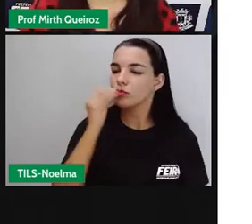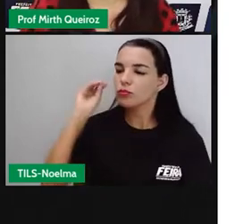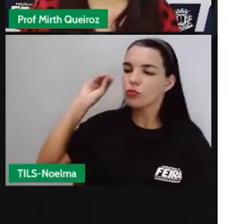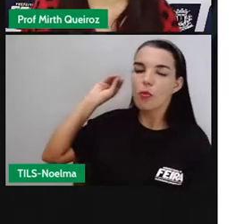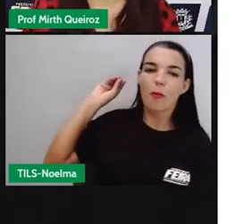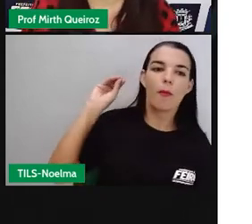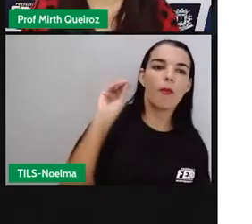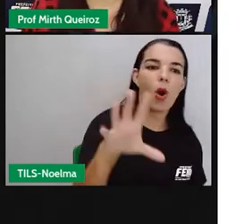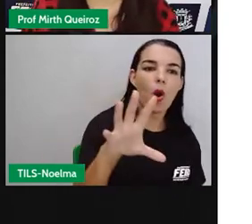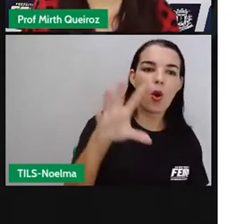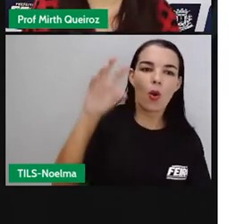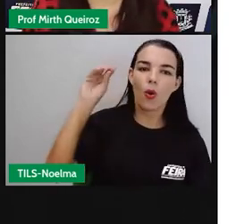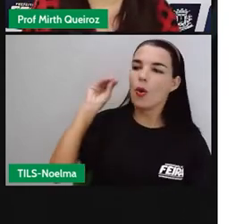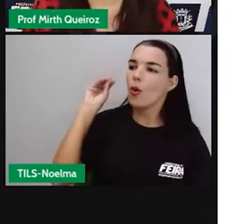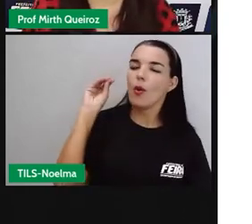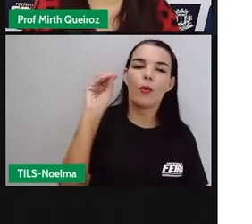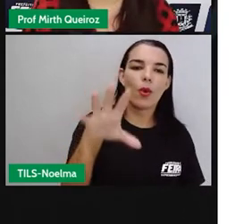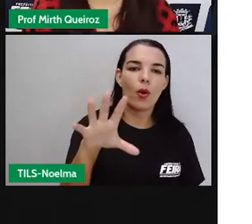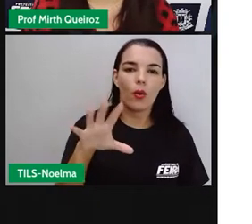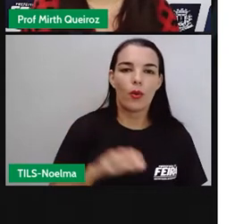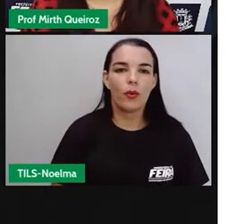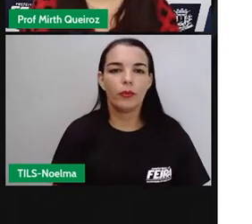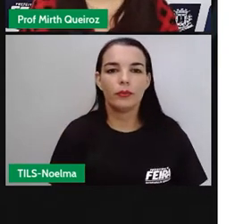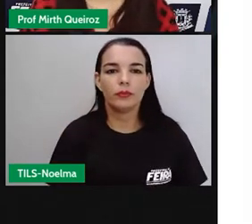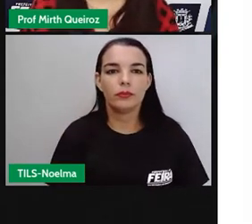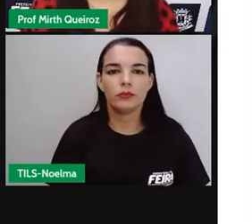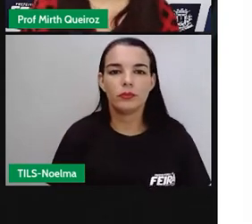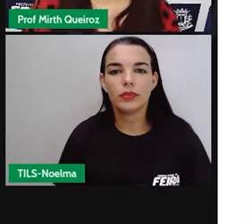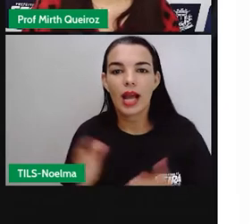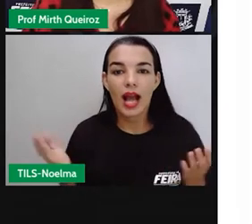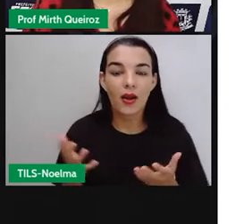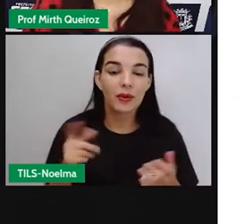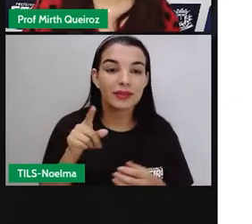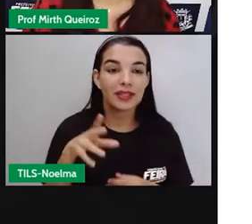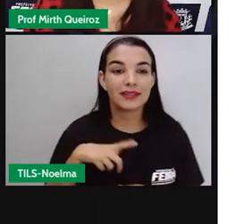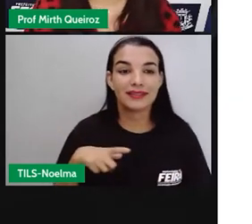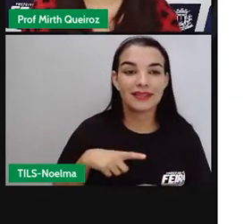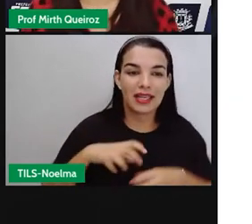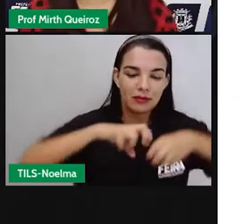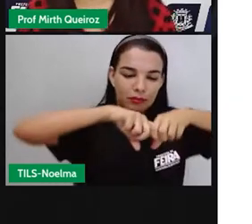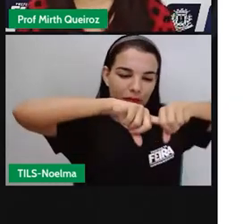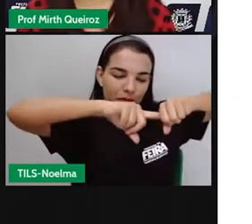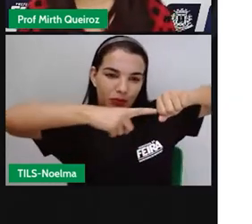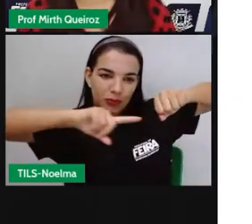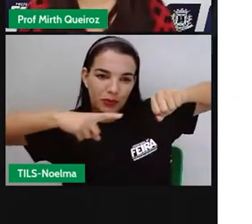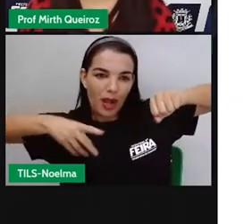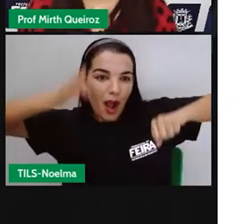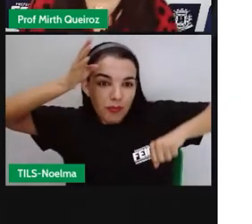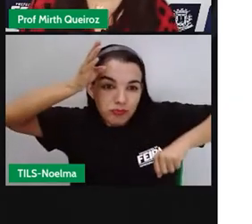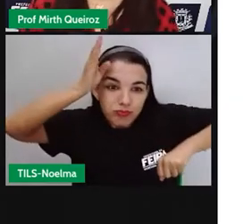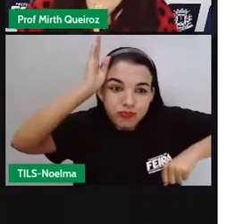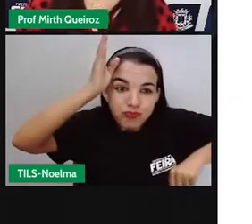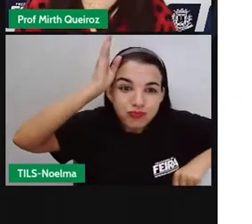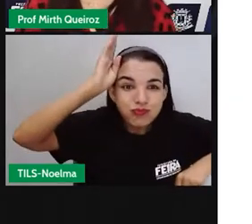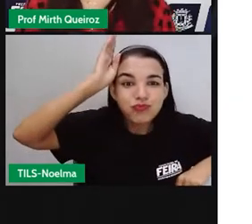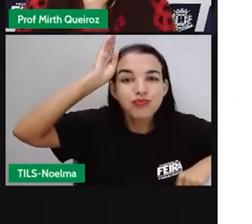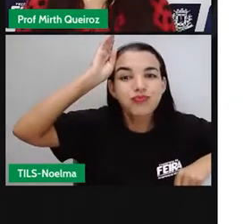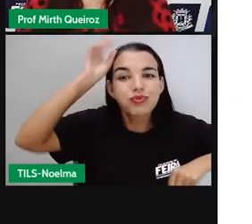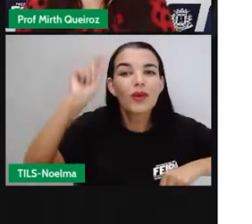acertar as bolinhas ali dentro. Temos também o rabo de burro, que é uma brincadeira muito interessante,